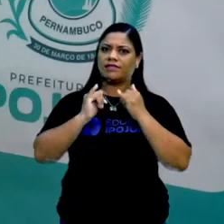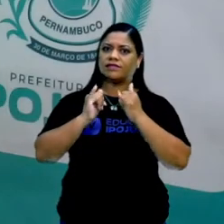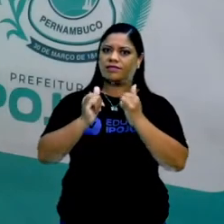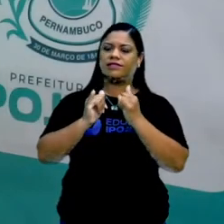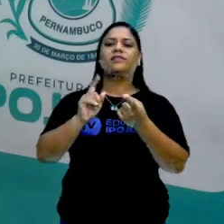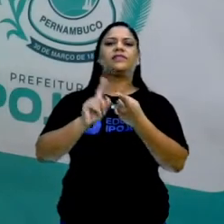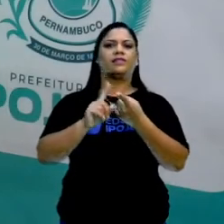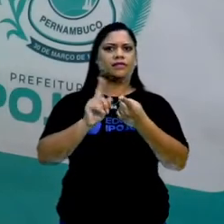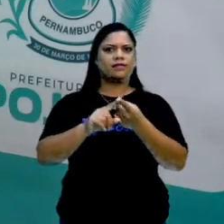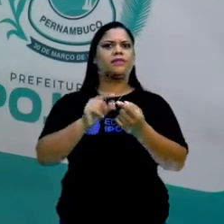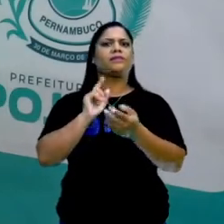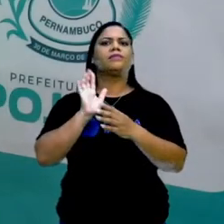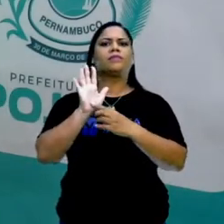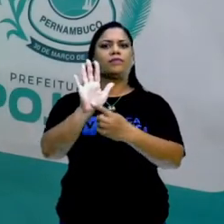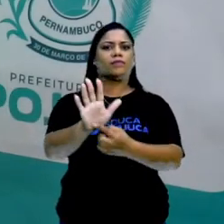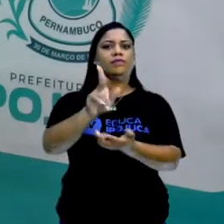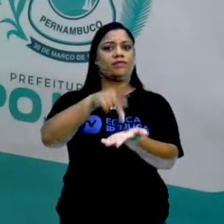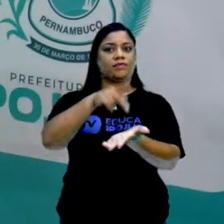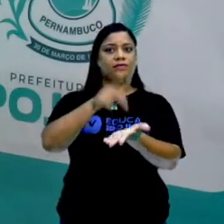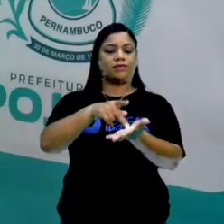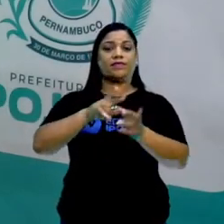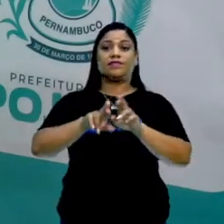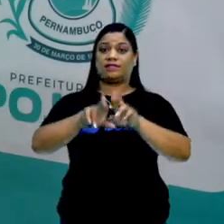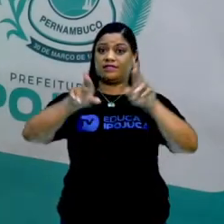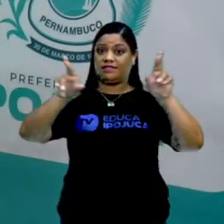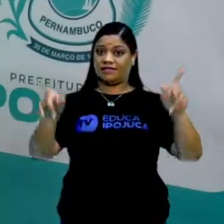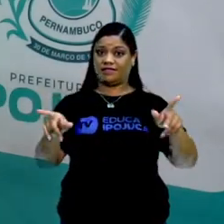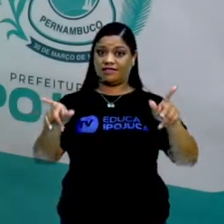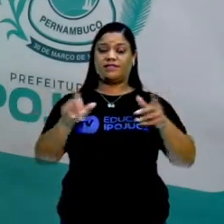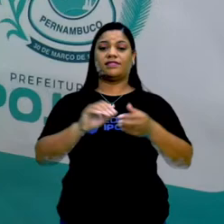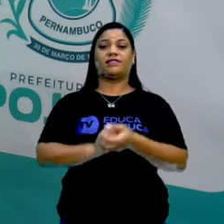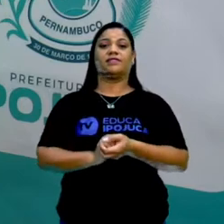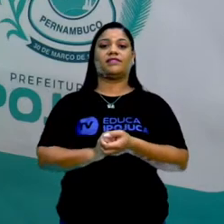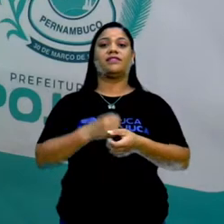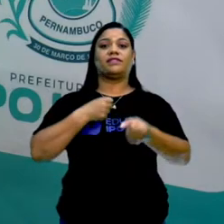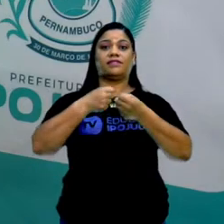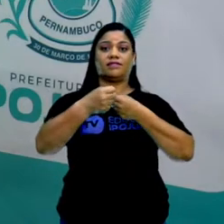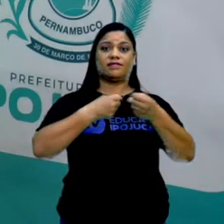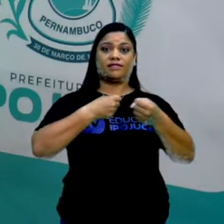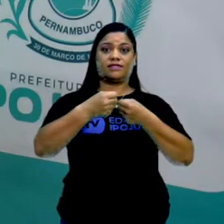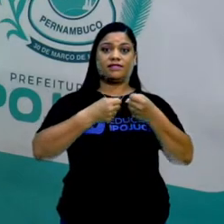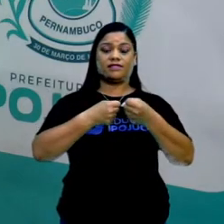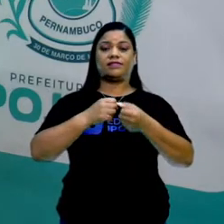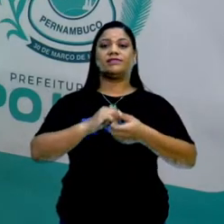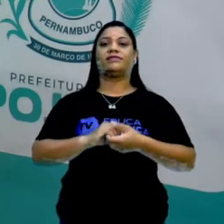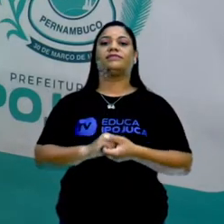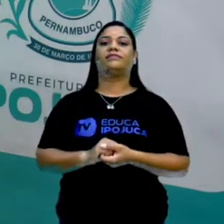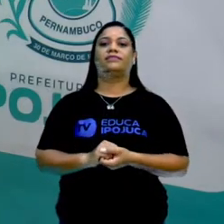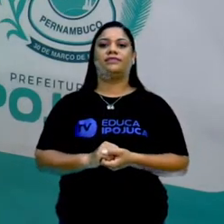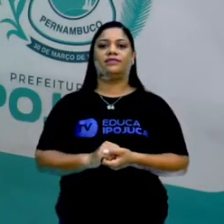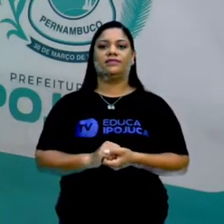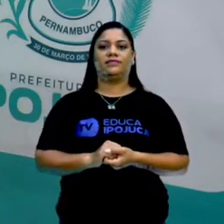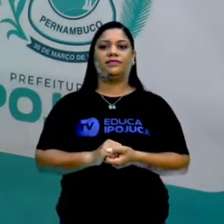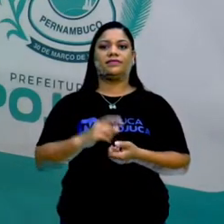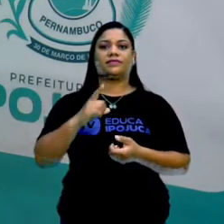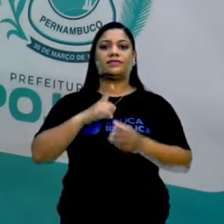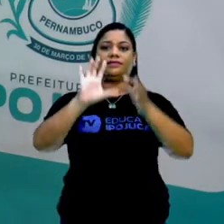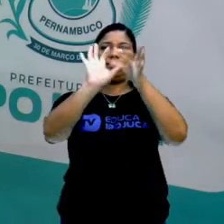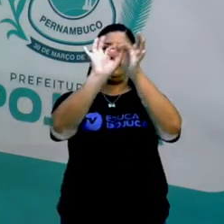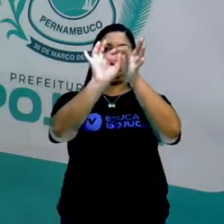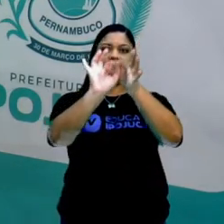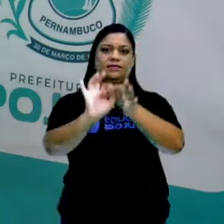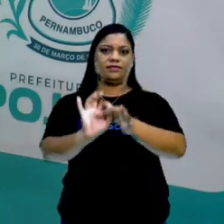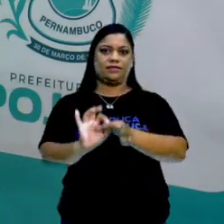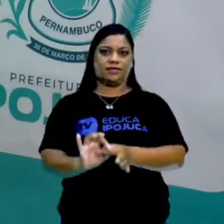que traz um fato. Porém, a diferença é que a reportagem, né? Ela tem um contexto